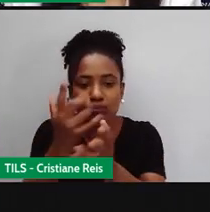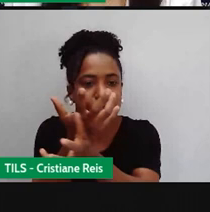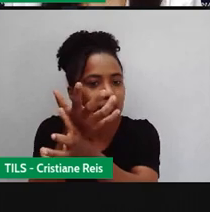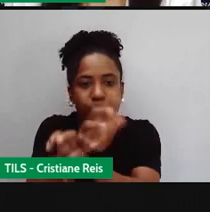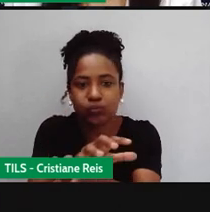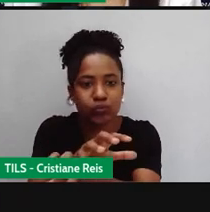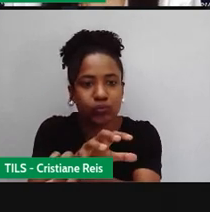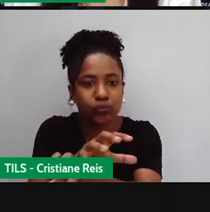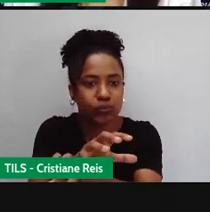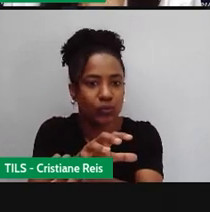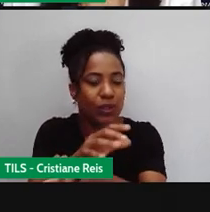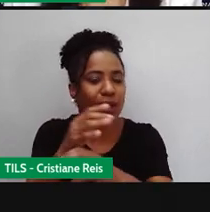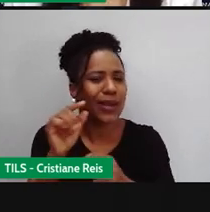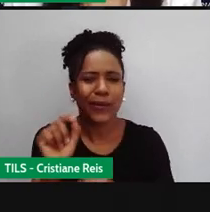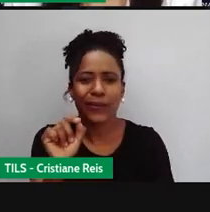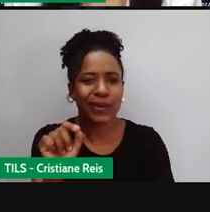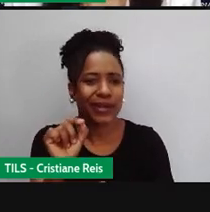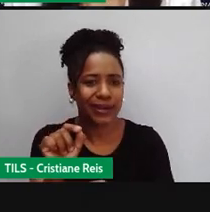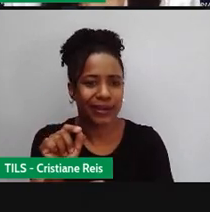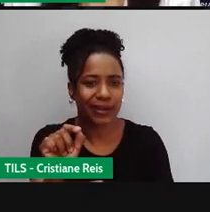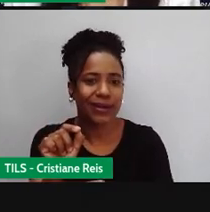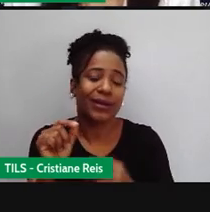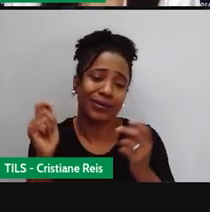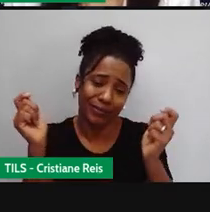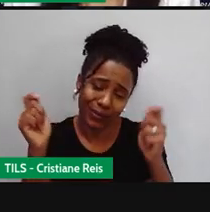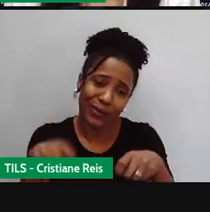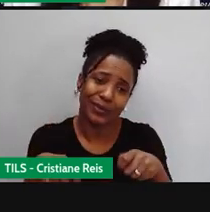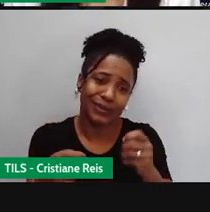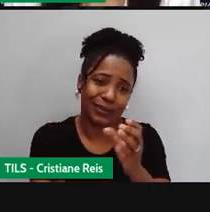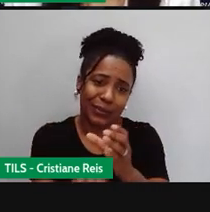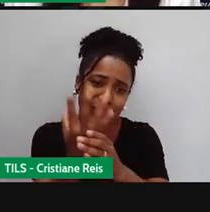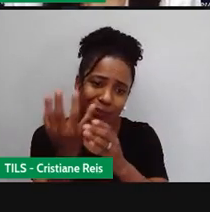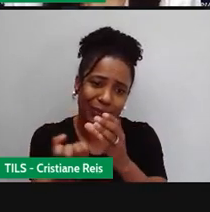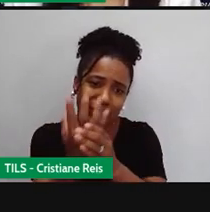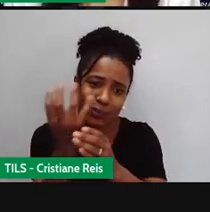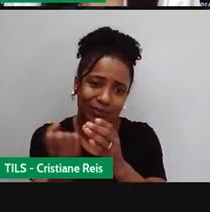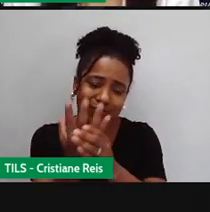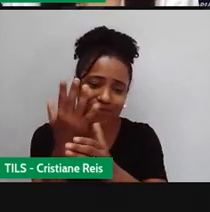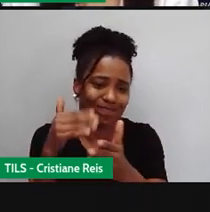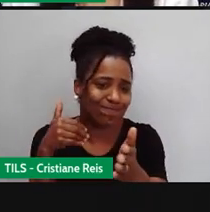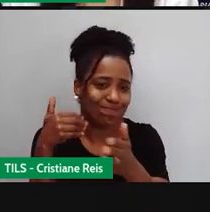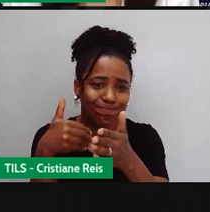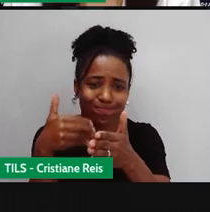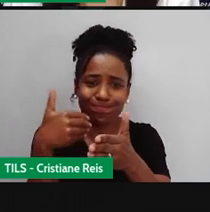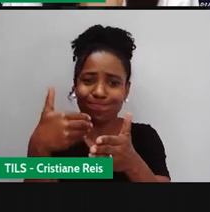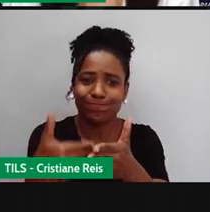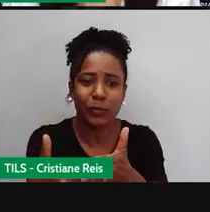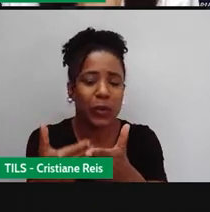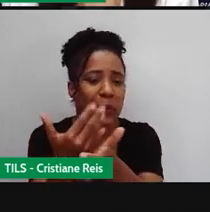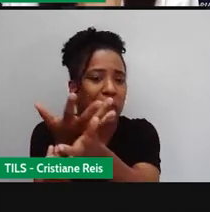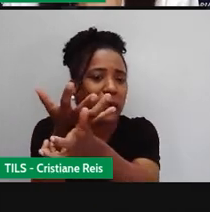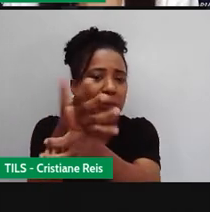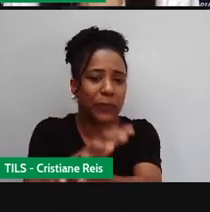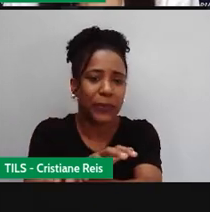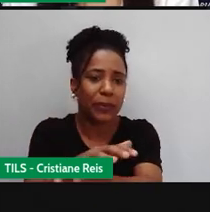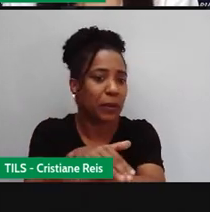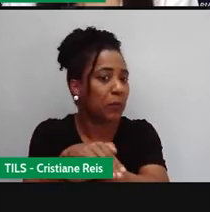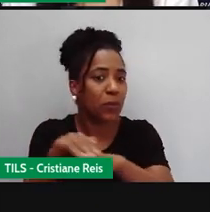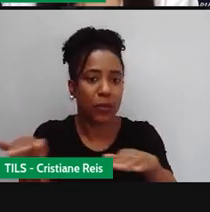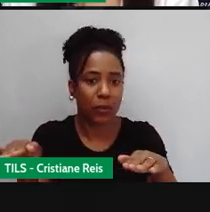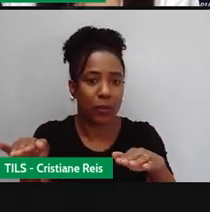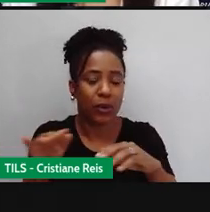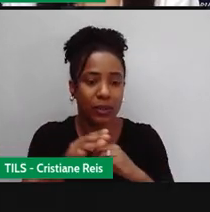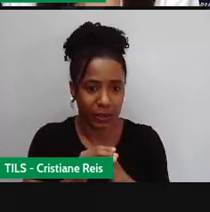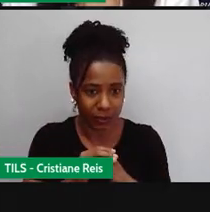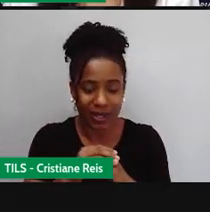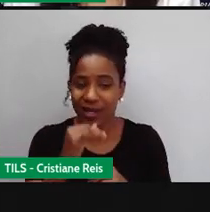energia são aquelas que poderão esgotar-se em um futuro relativamente próximo. Então, as fontes de